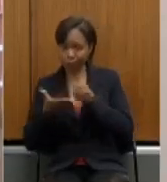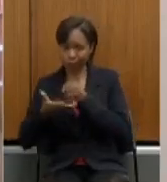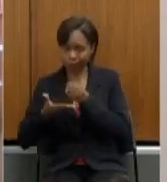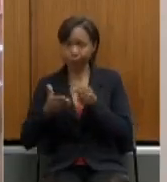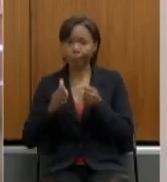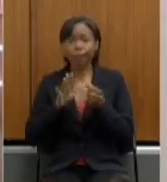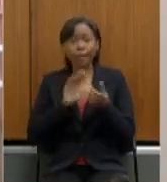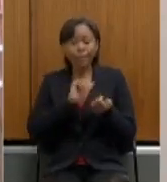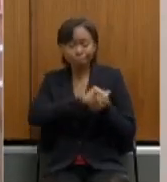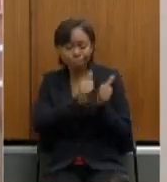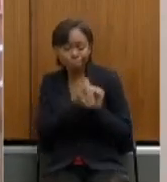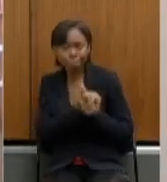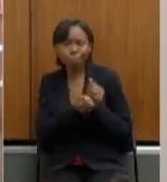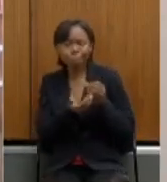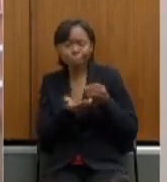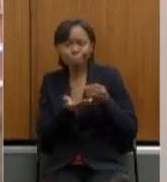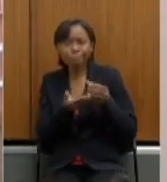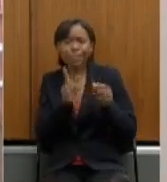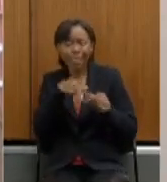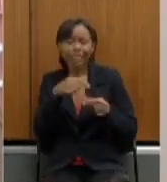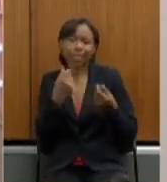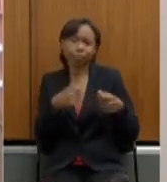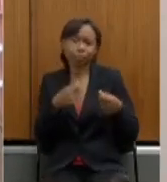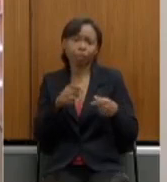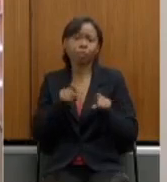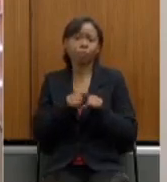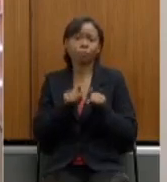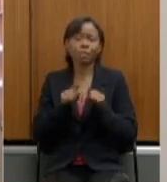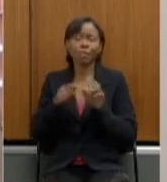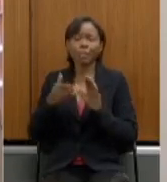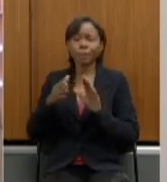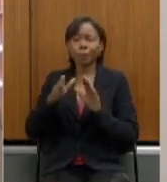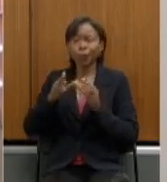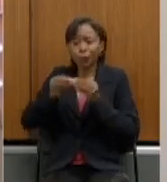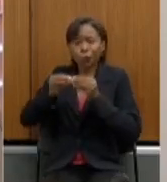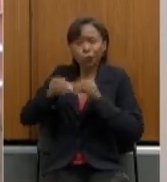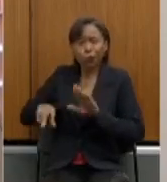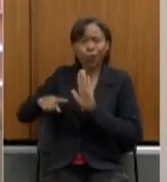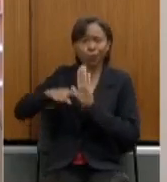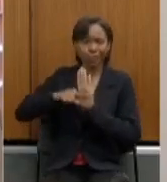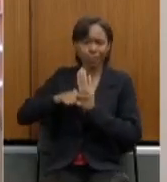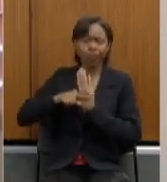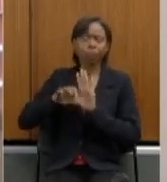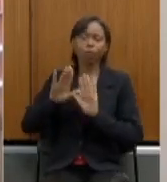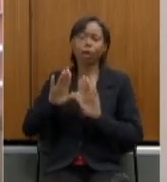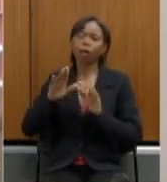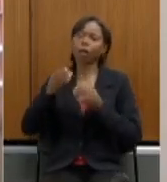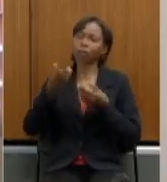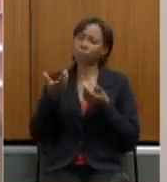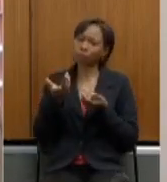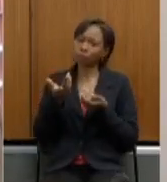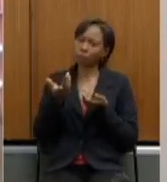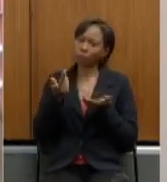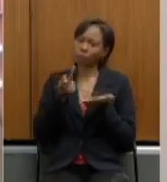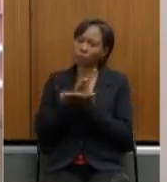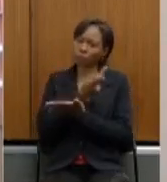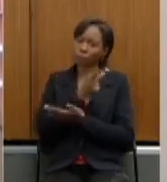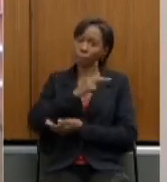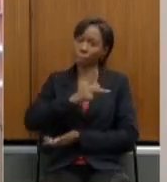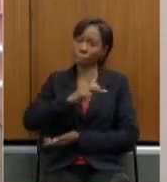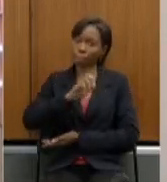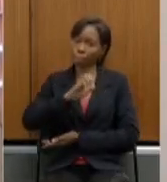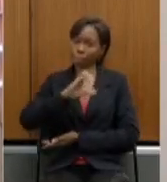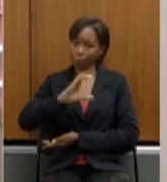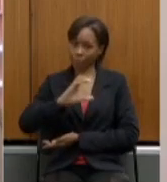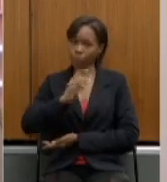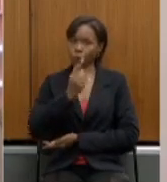também o déficit progressivo isso culminou no envio da primeira PEC a PEC 157 essa PEC ela foi